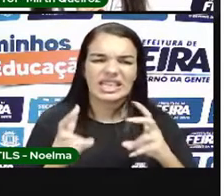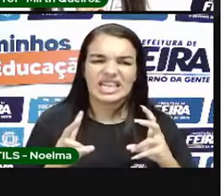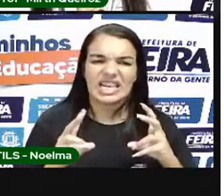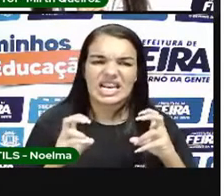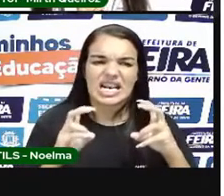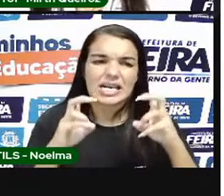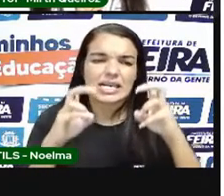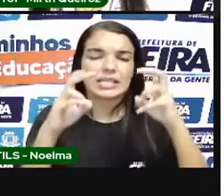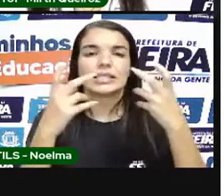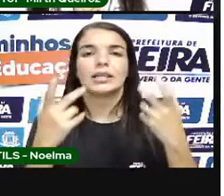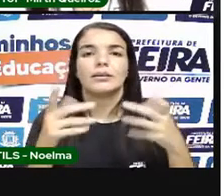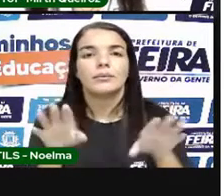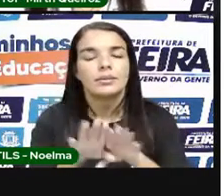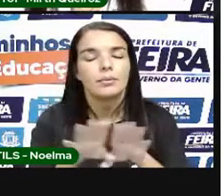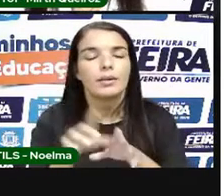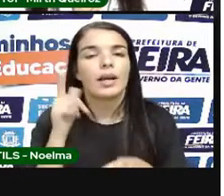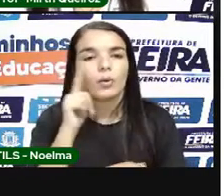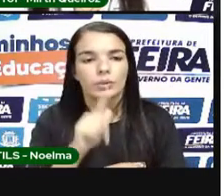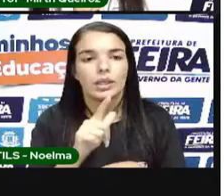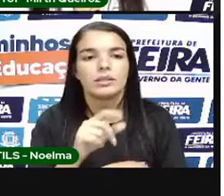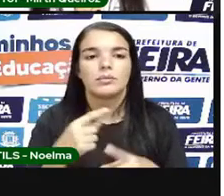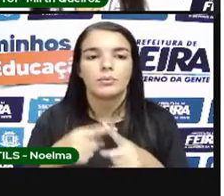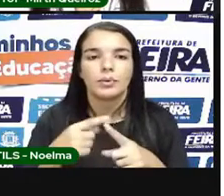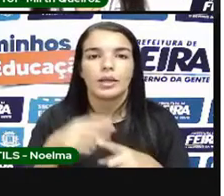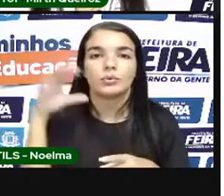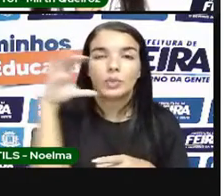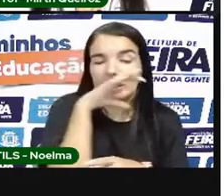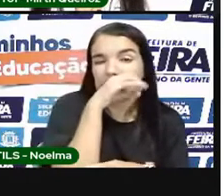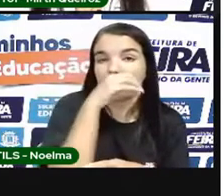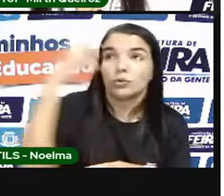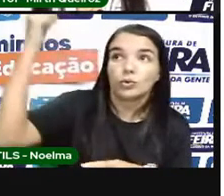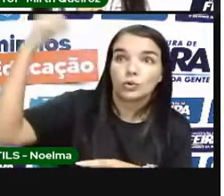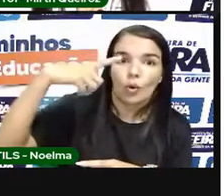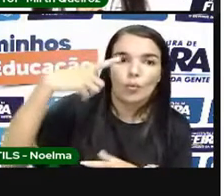Que esse Aquecimento Global Ele pode Causar